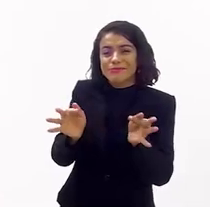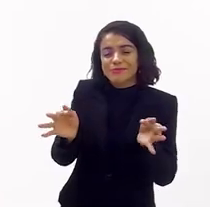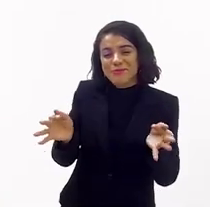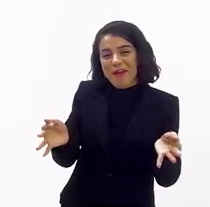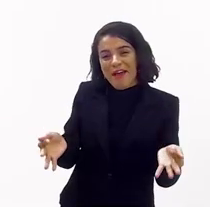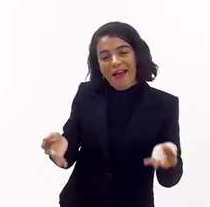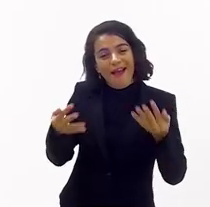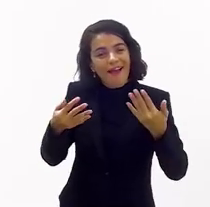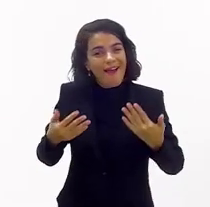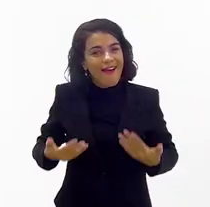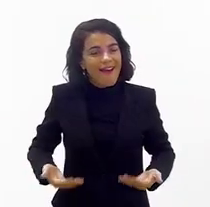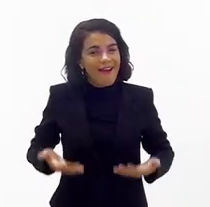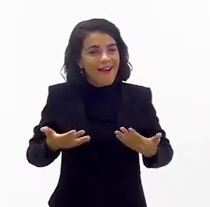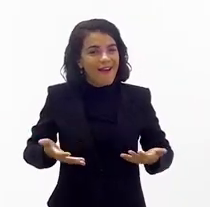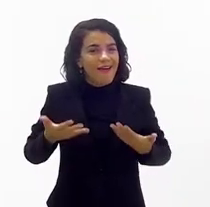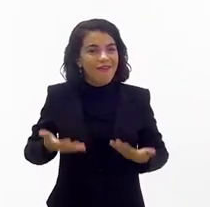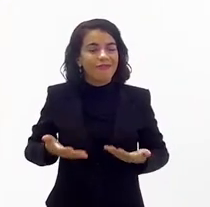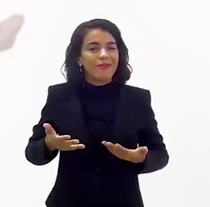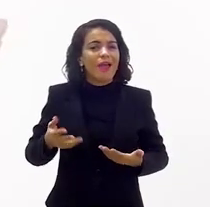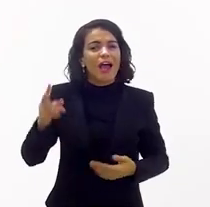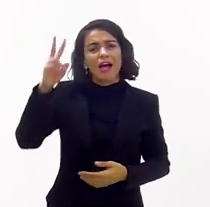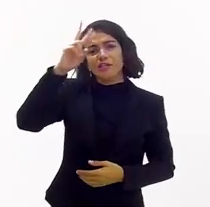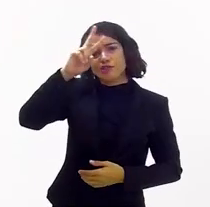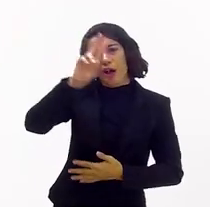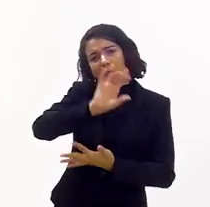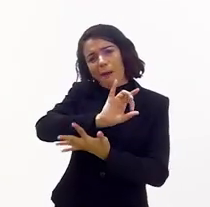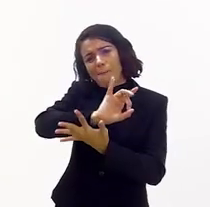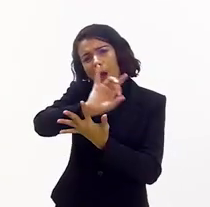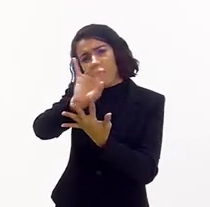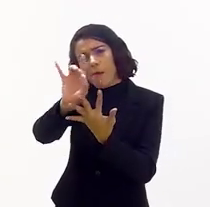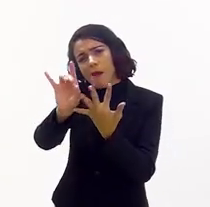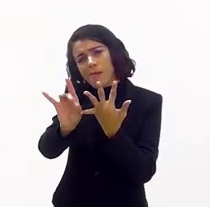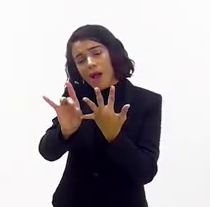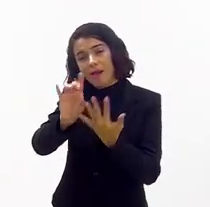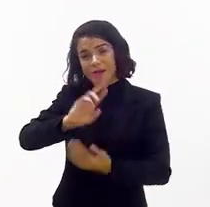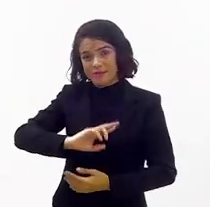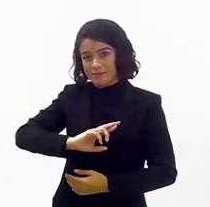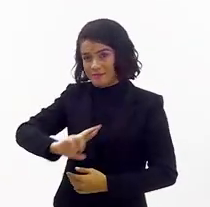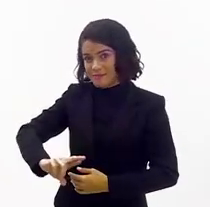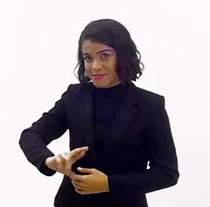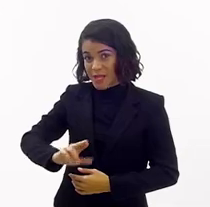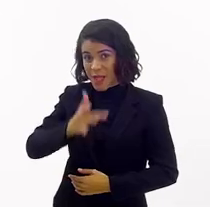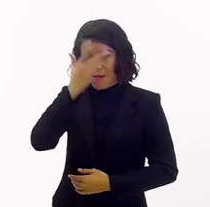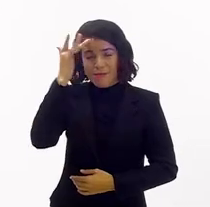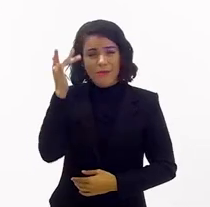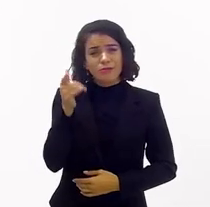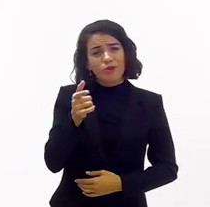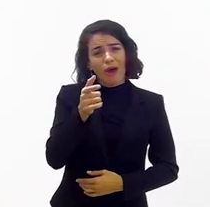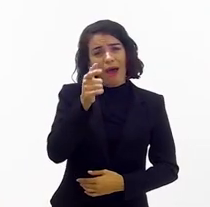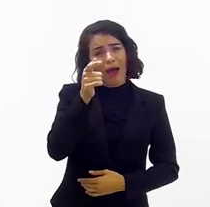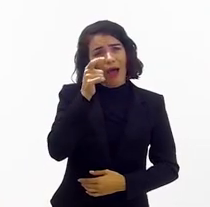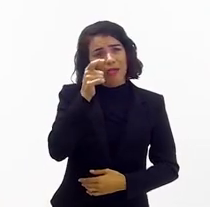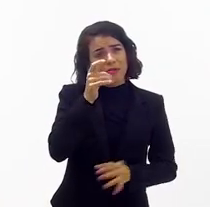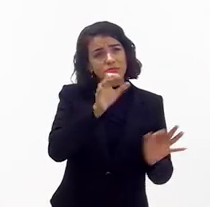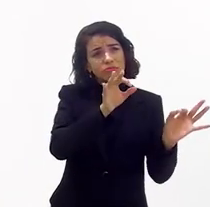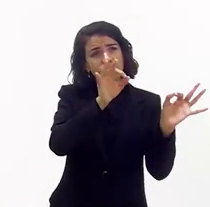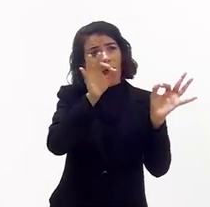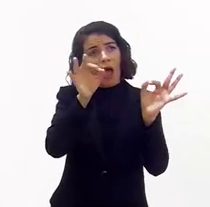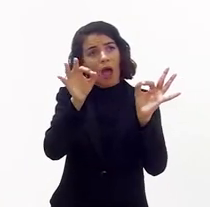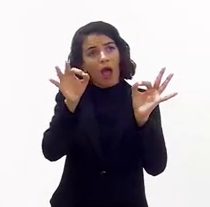forma suave o que é a história de cada religião. E aí aquele que assiste